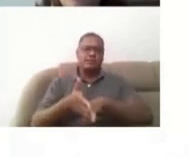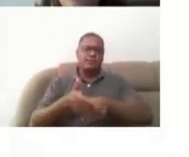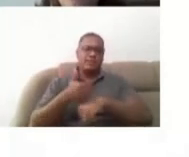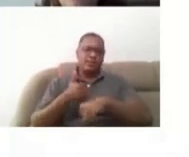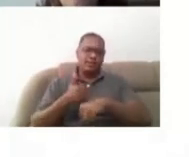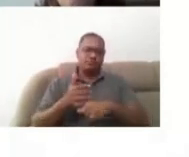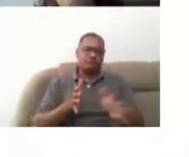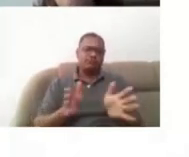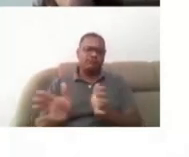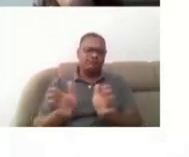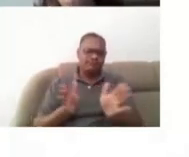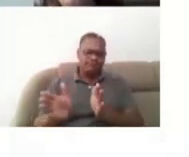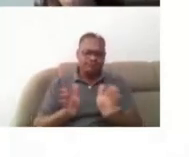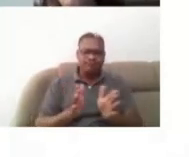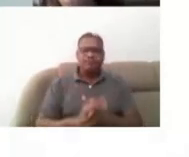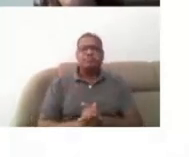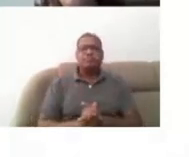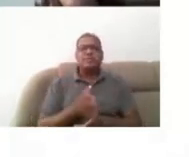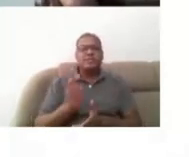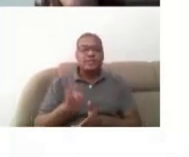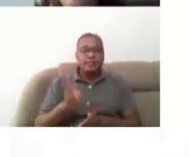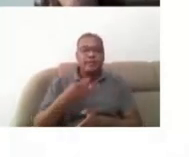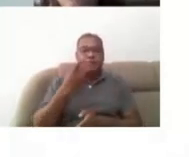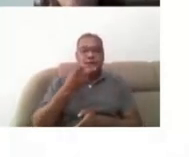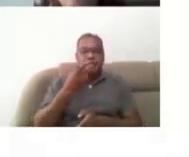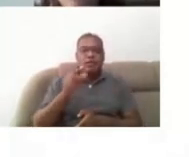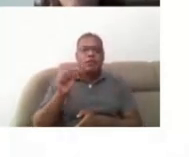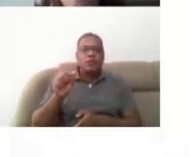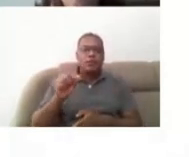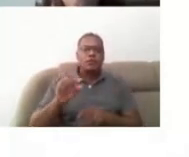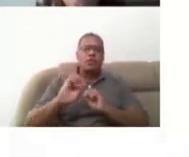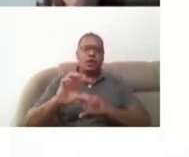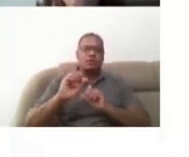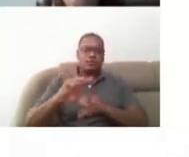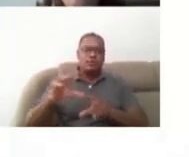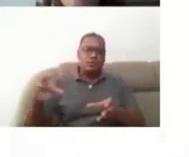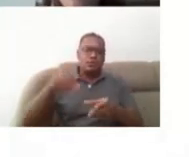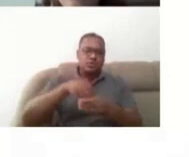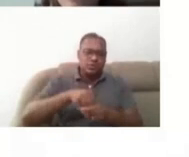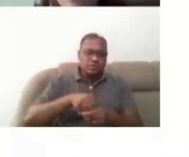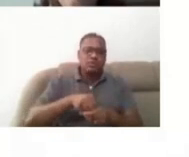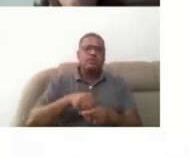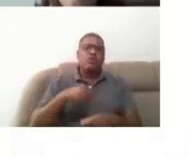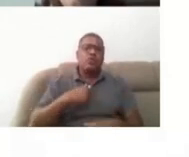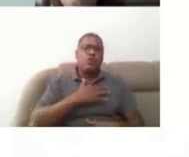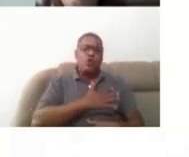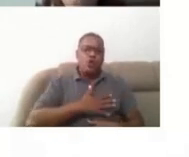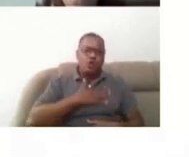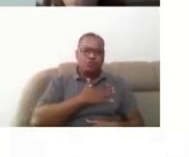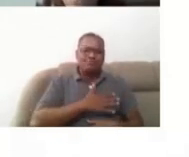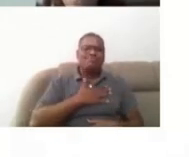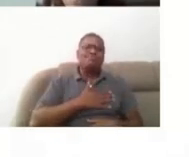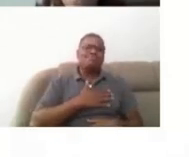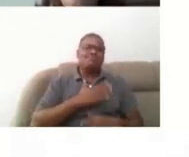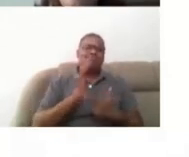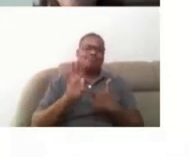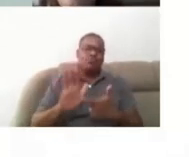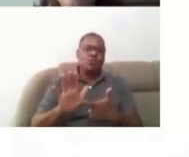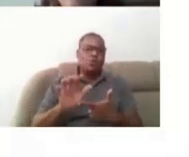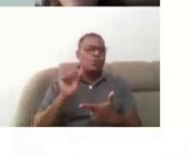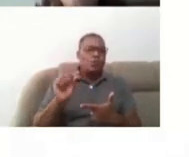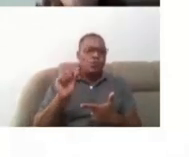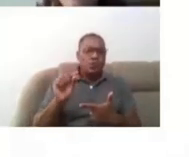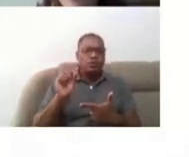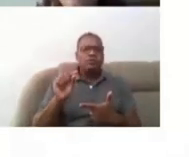quando eu vou tratar sobre a educação inclusiva, né? Eu gosto de ressaltar, né? E trazer